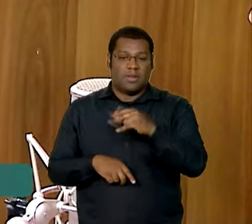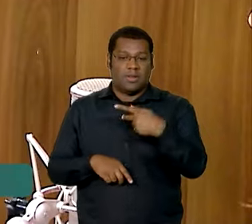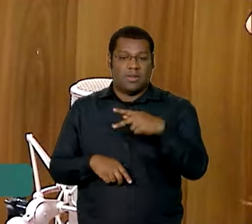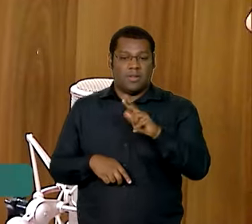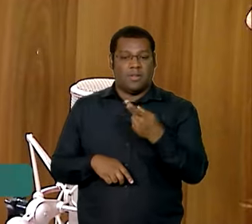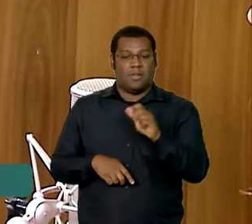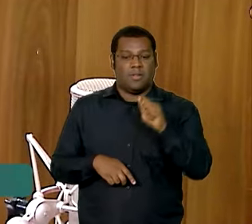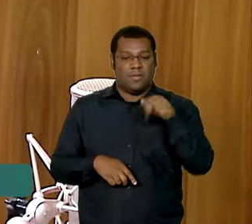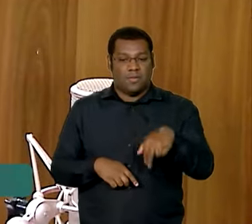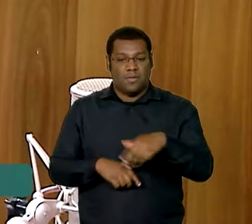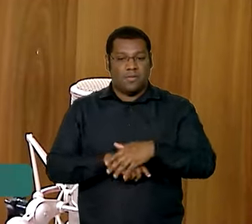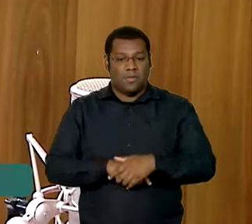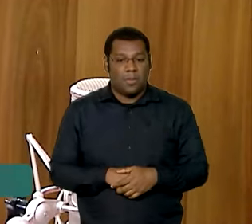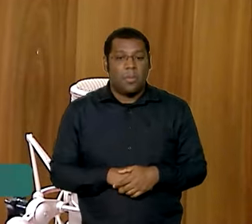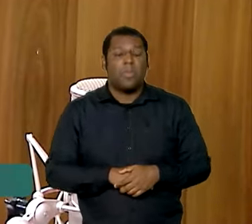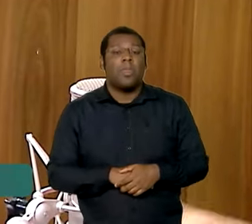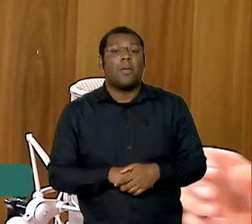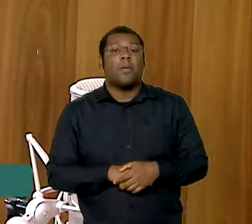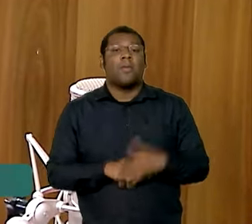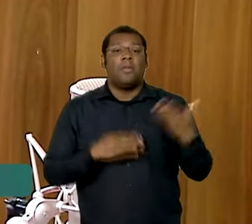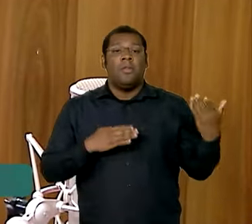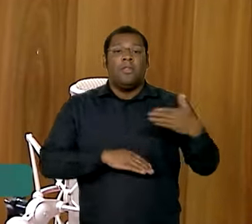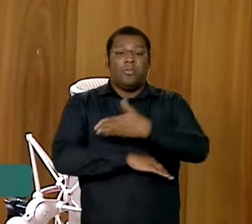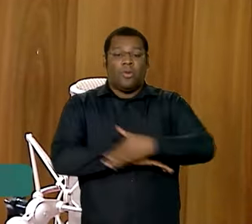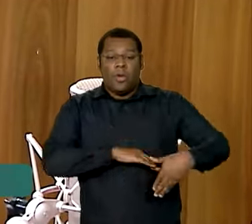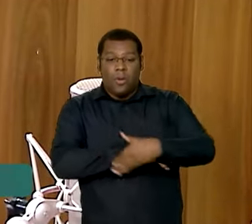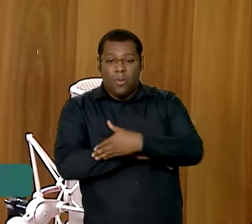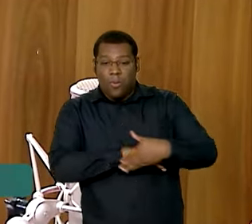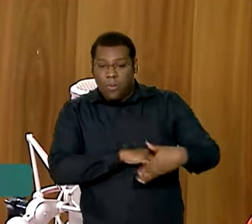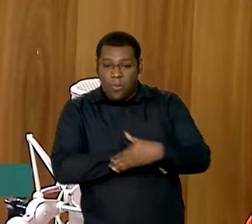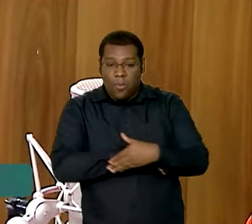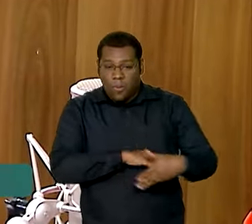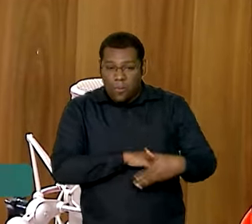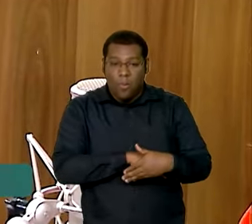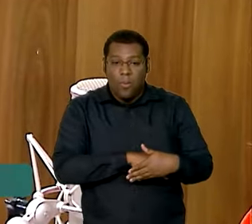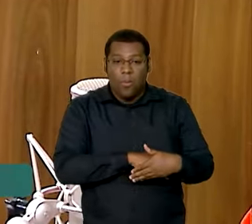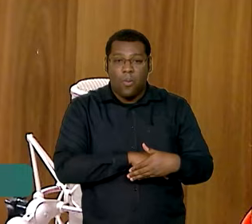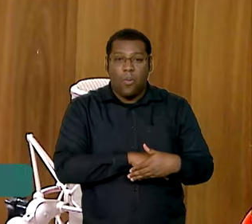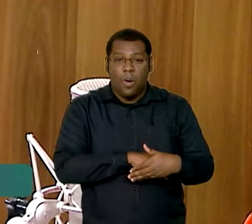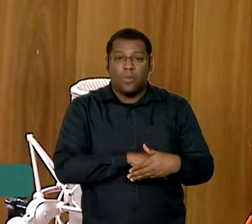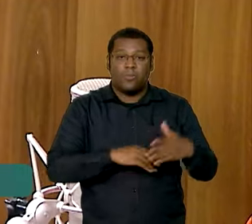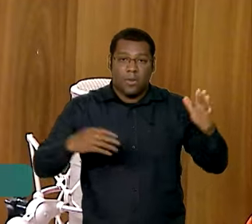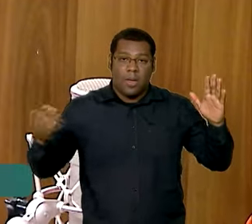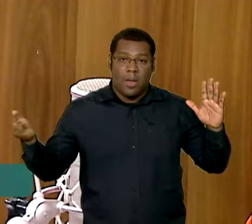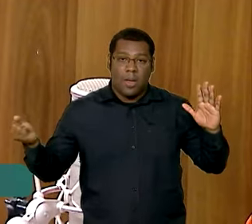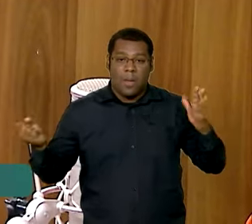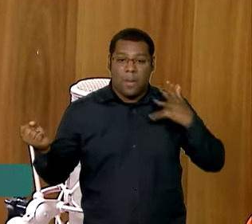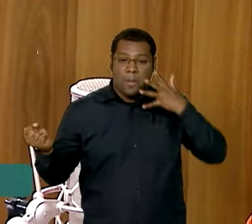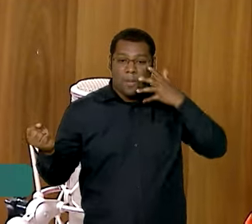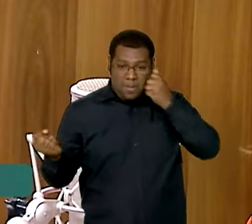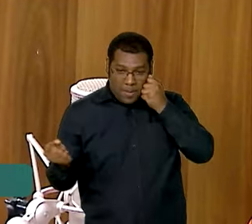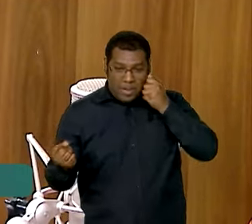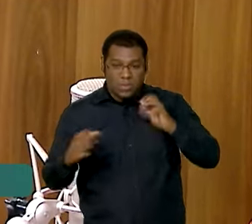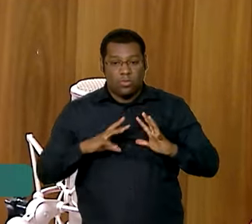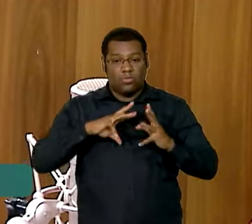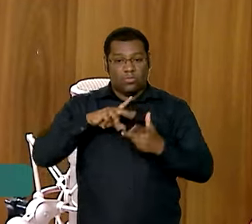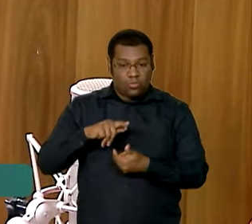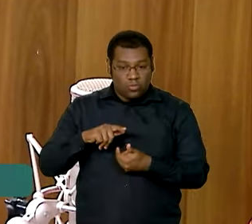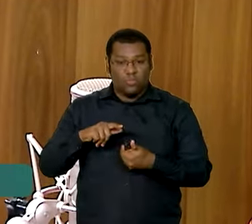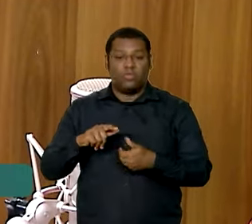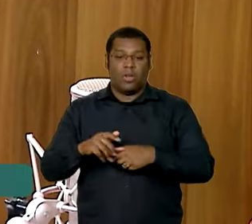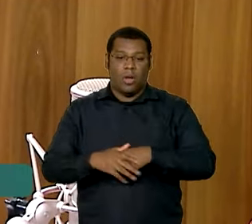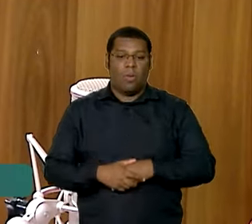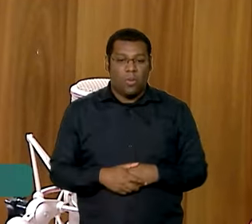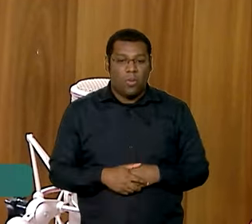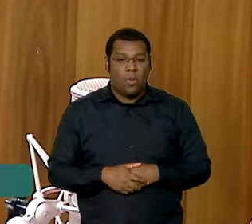monumental, acho que primeiro é importante dizer que ela está no conjunto urbano tombado de Brasília, que é patrimônio mundial reconhecido pela Unesco e todos os